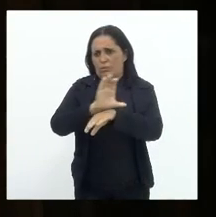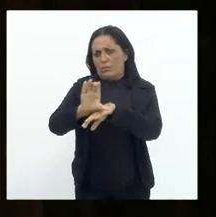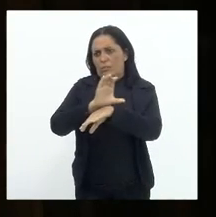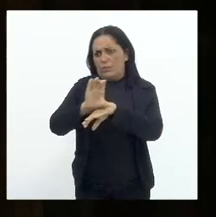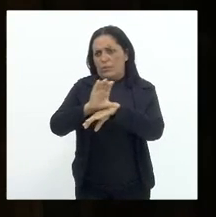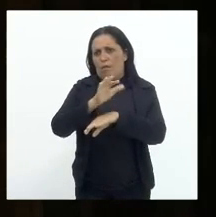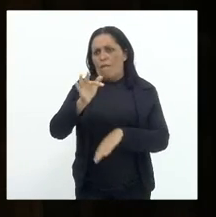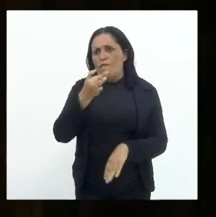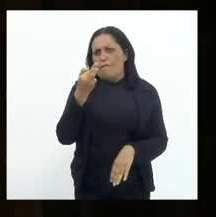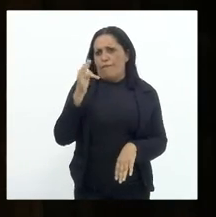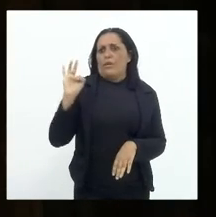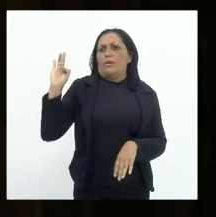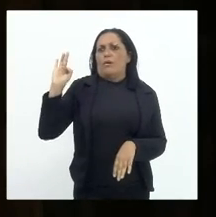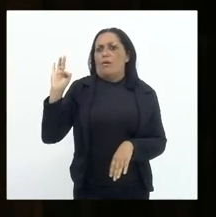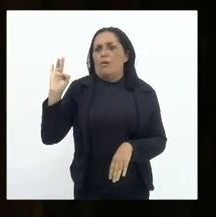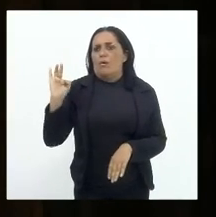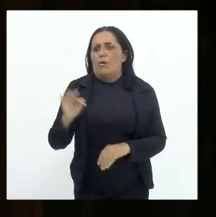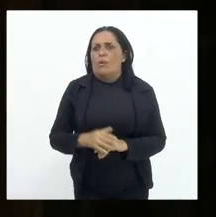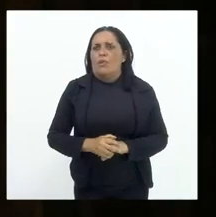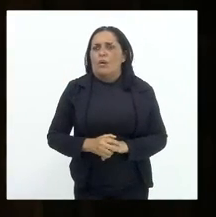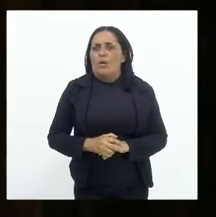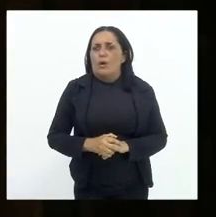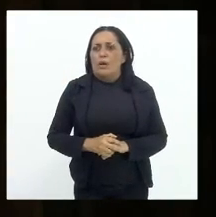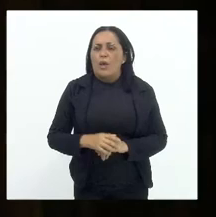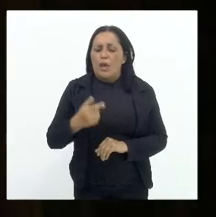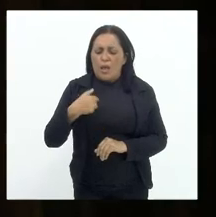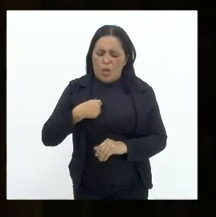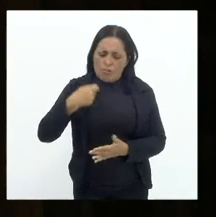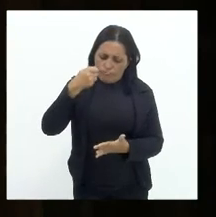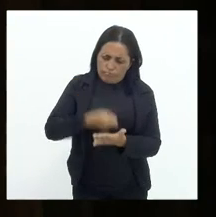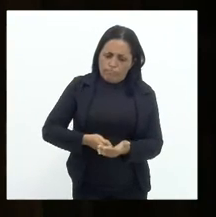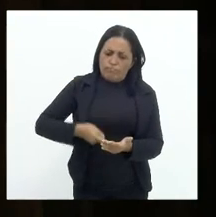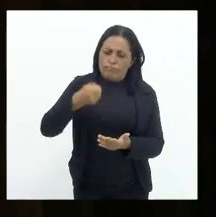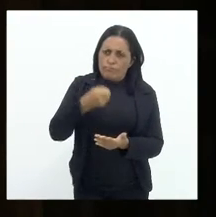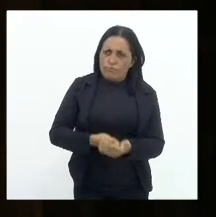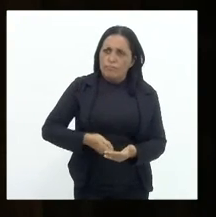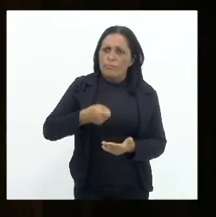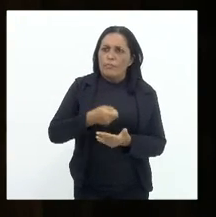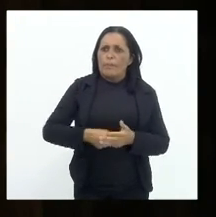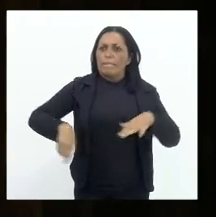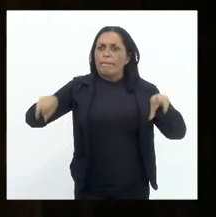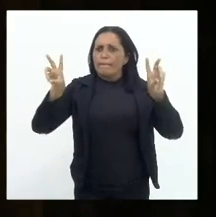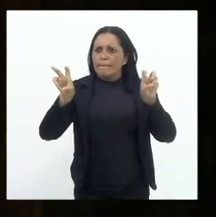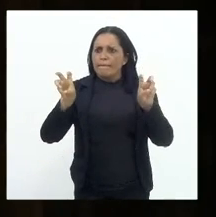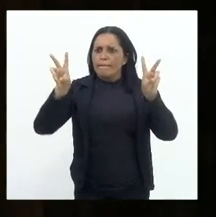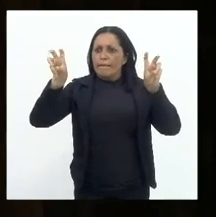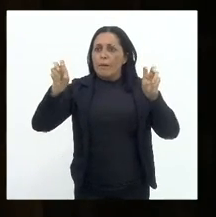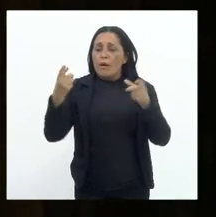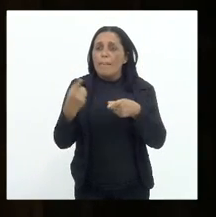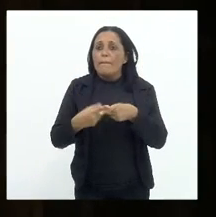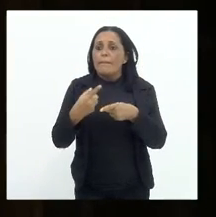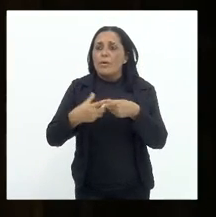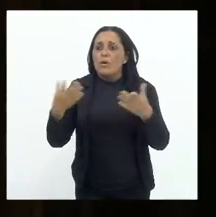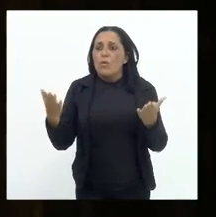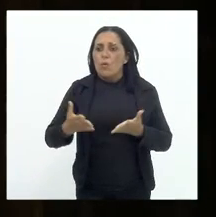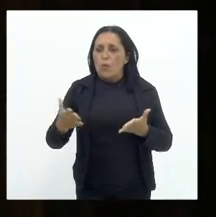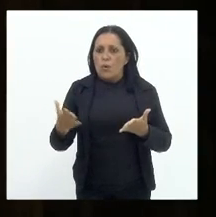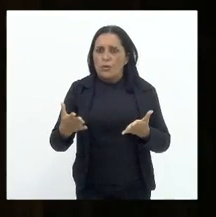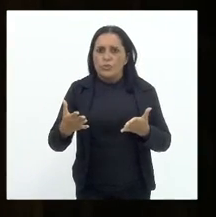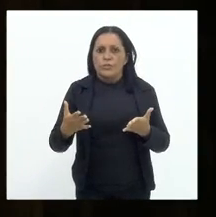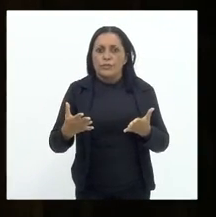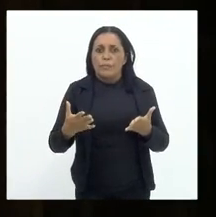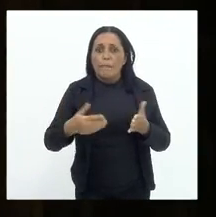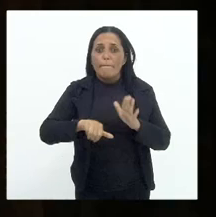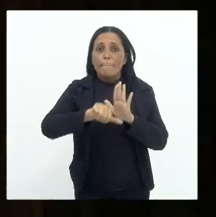Então, tenho insistido nesse tema, porque hoje é